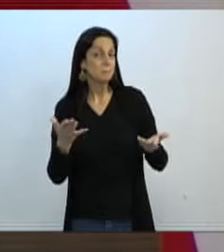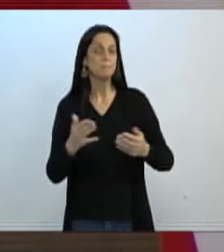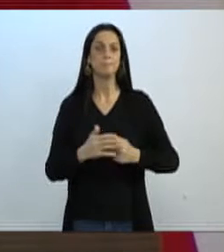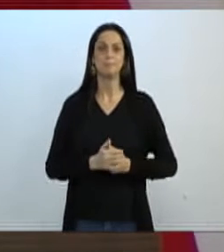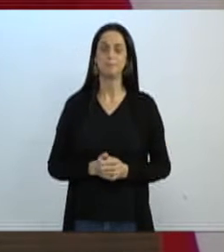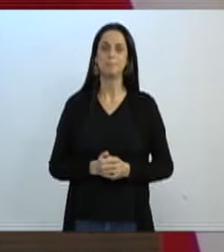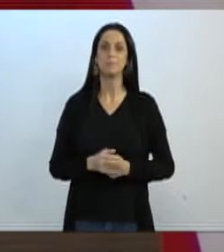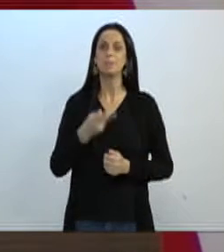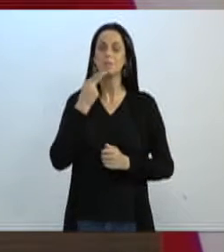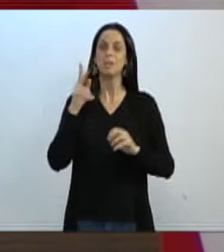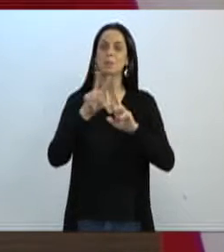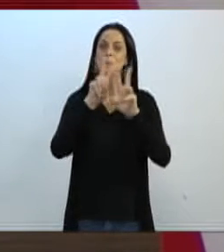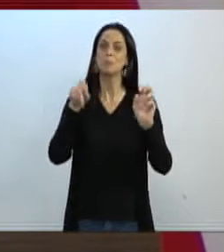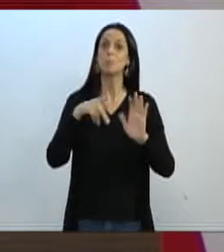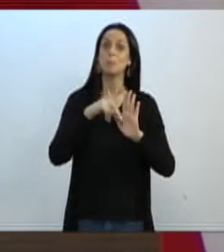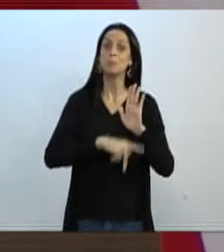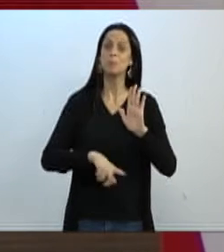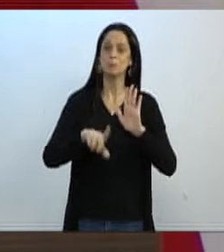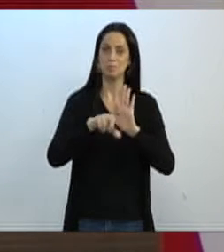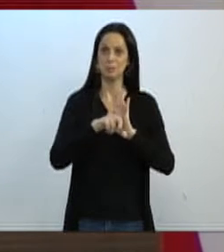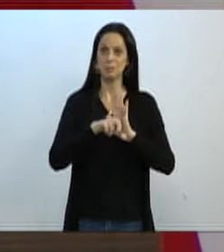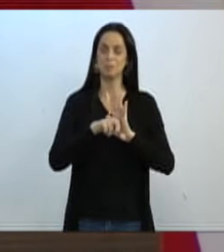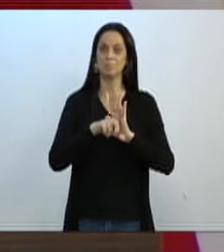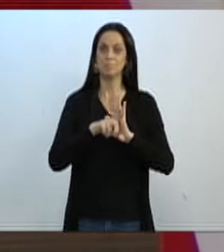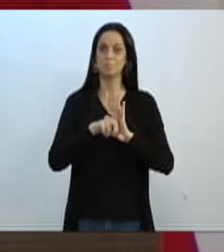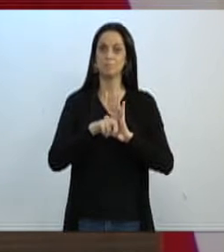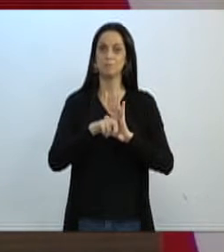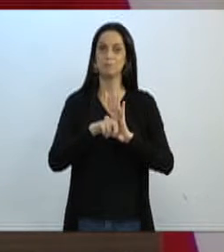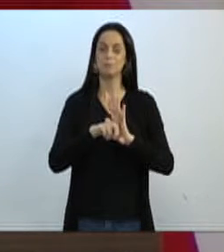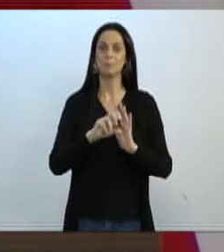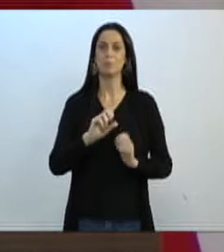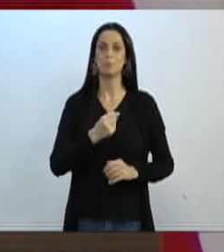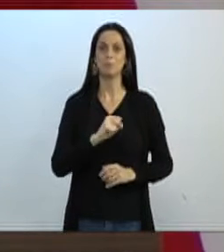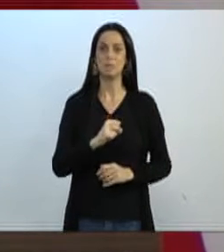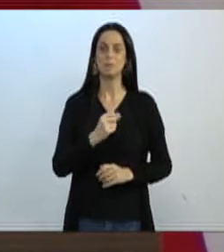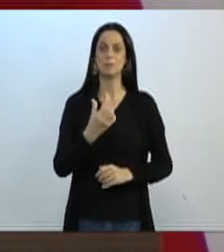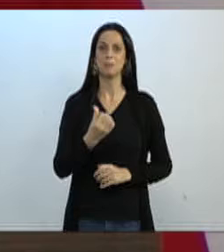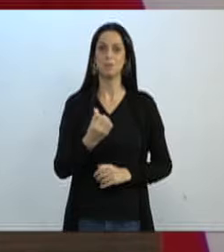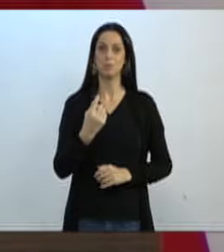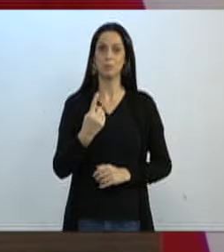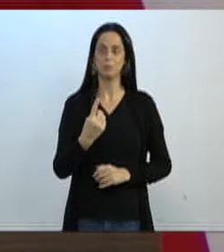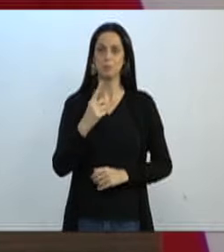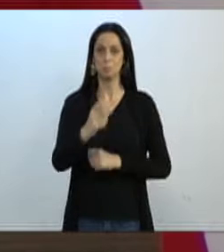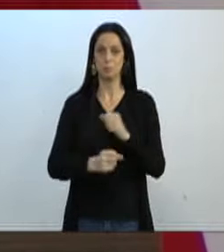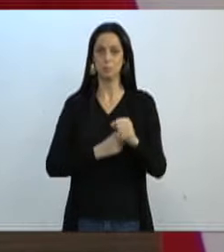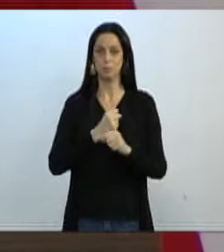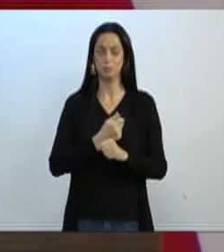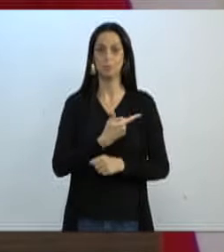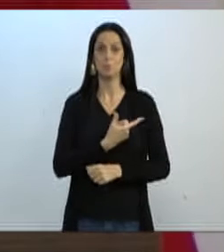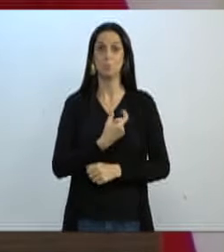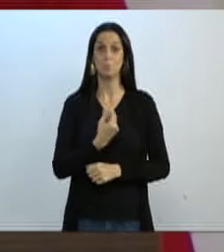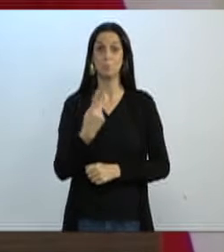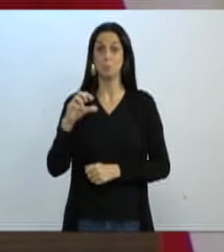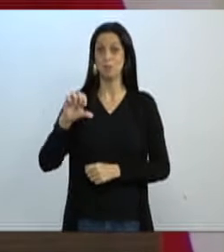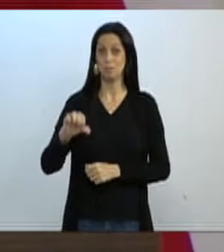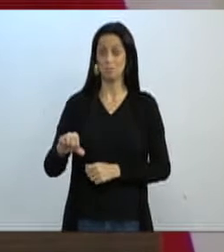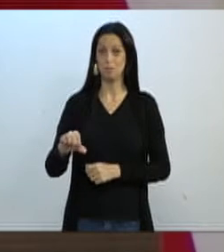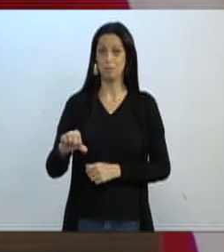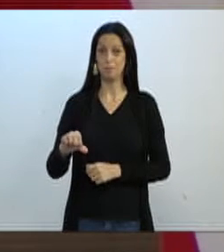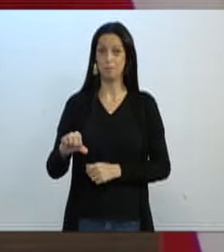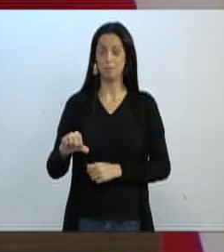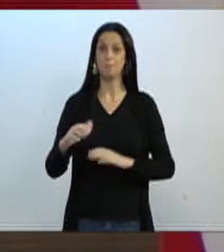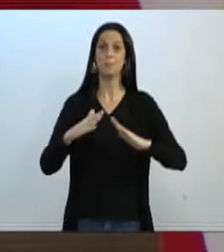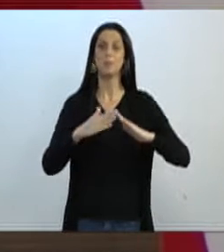Trata-se do projeto de lei, o 861 barra 2019, que visa ensinar alunos da rede